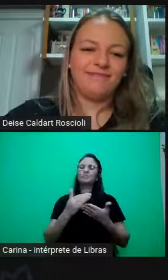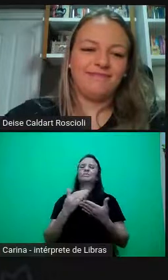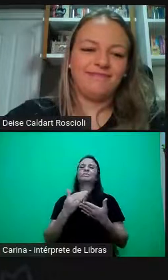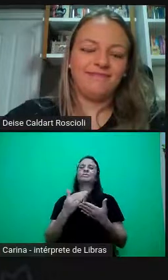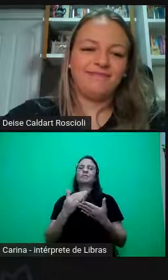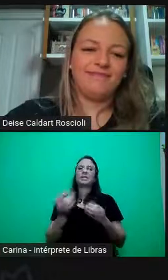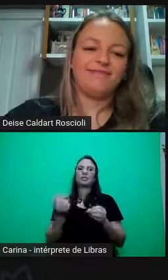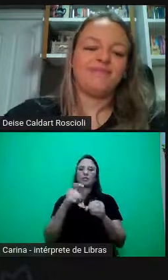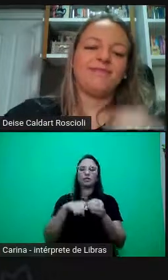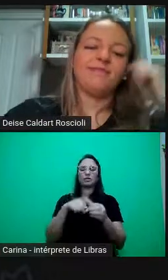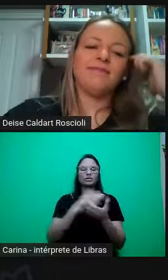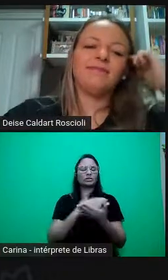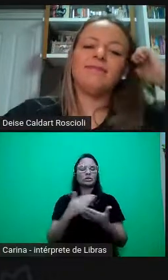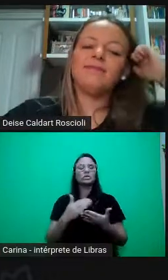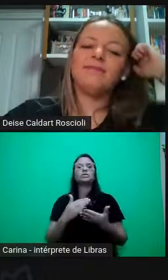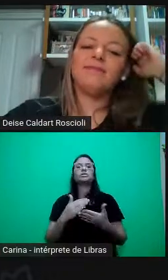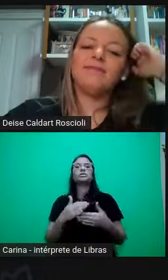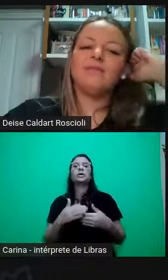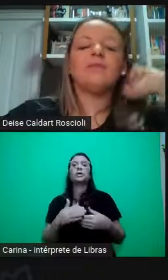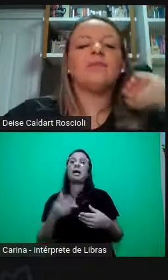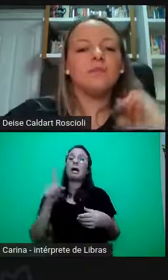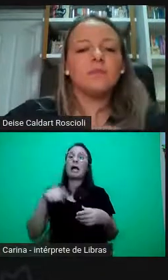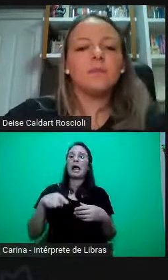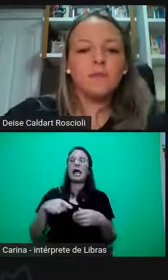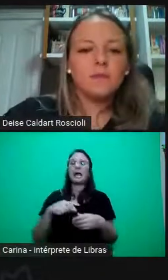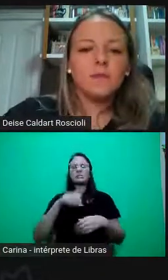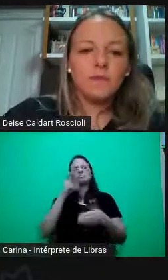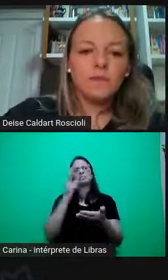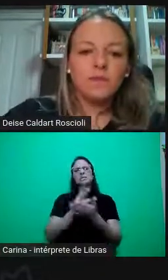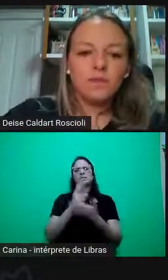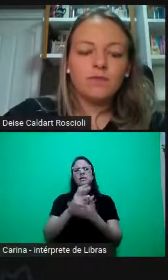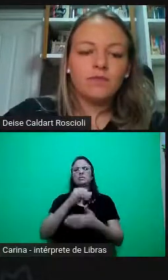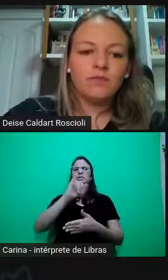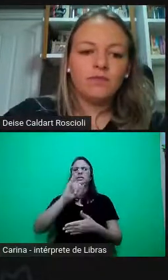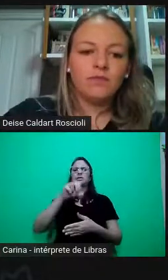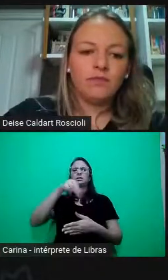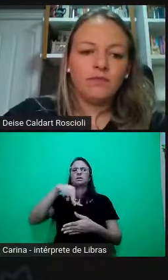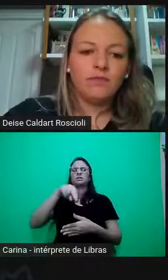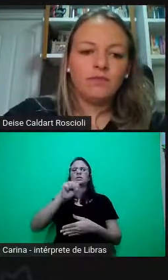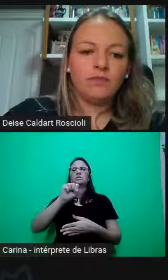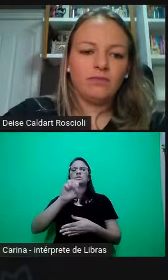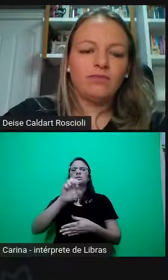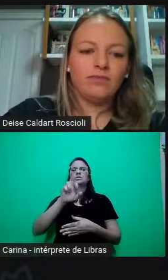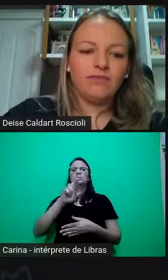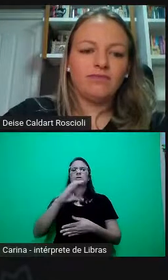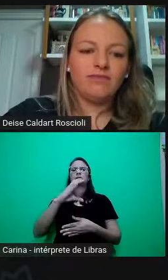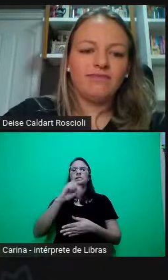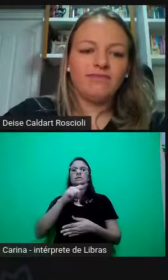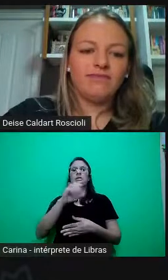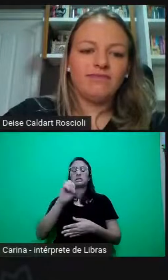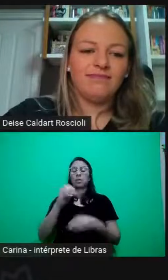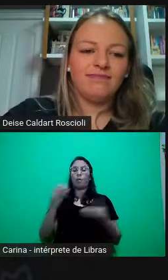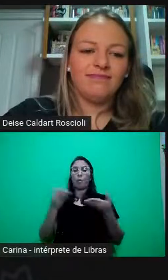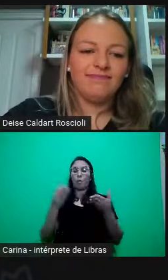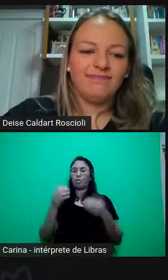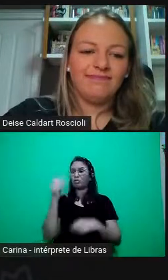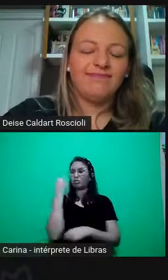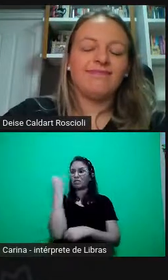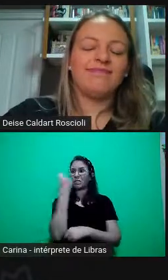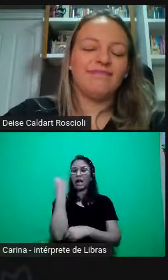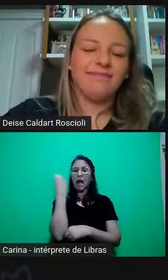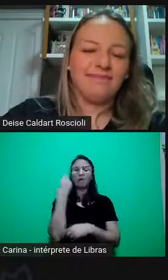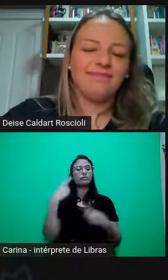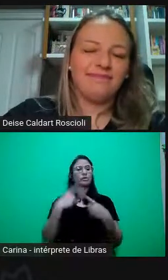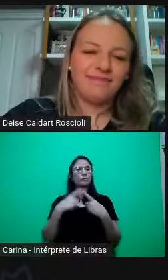é a inserção. A gente tem um quadro tão grave hoje que a gente não conseguiu alcançar ainda a